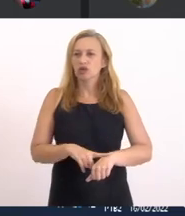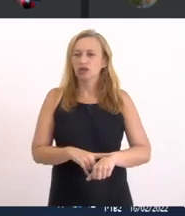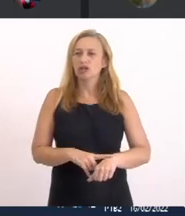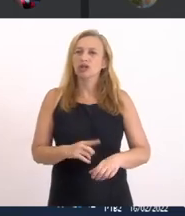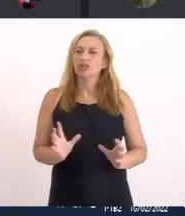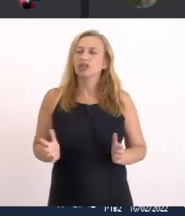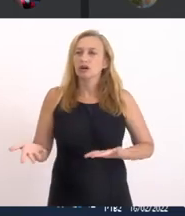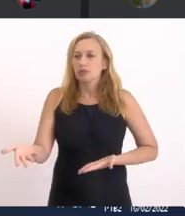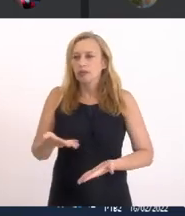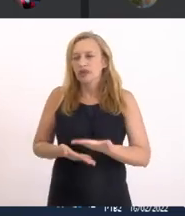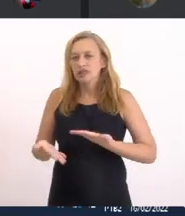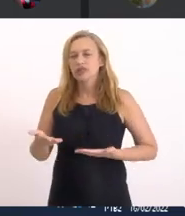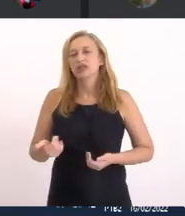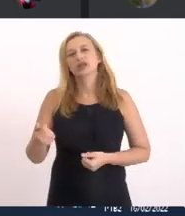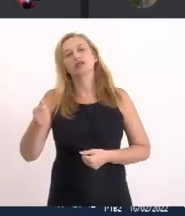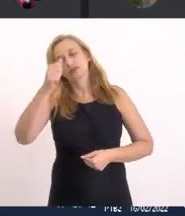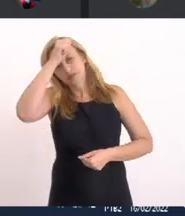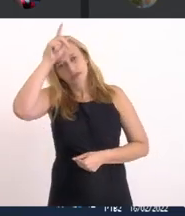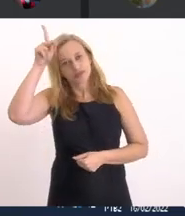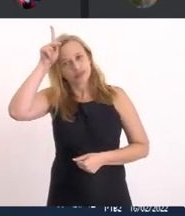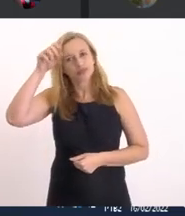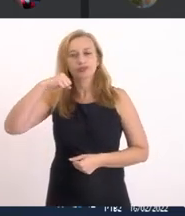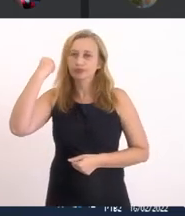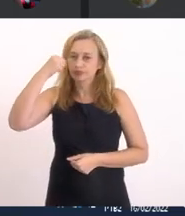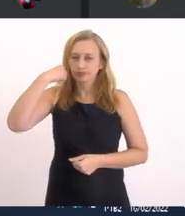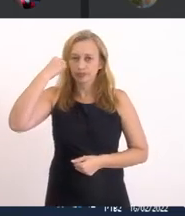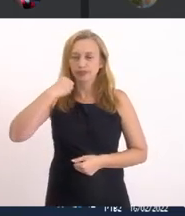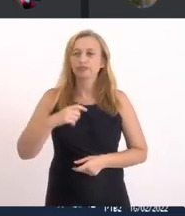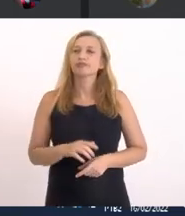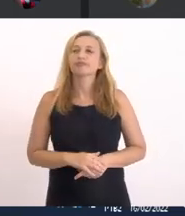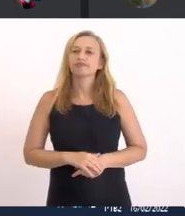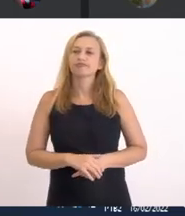parceria Entre a prefeitura De Saquarema E